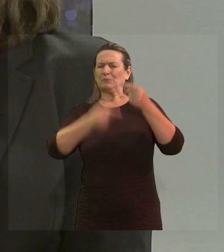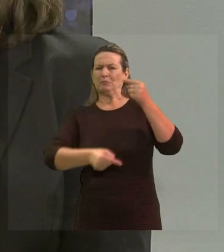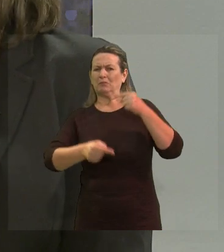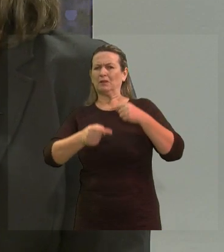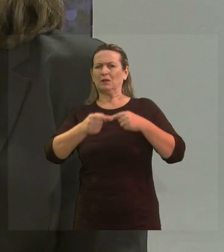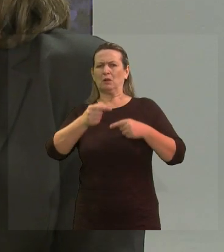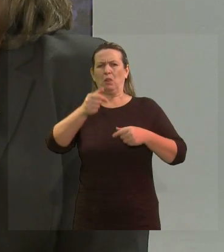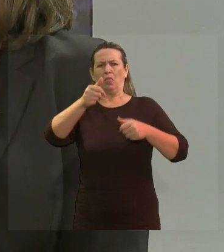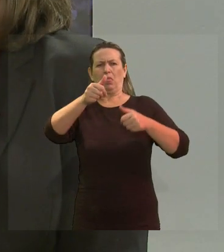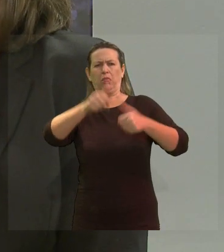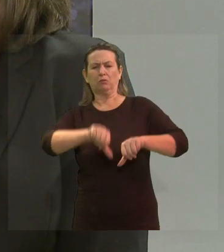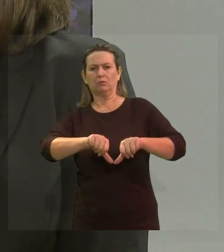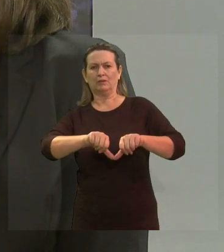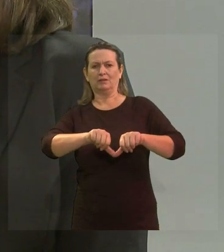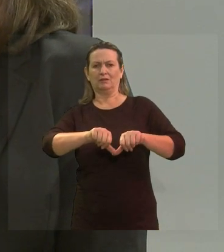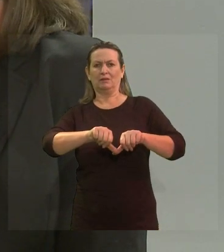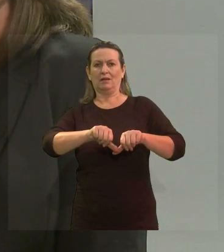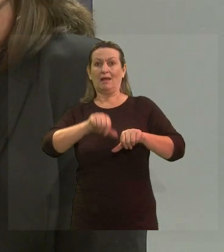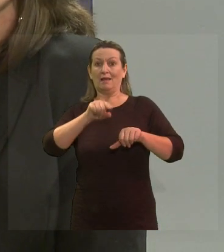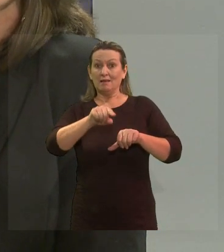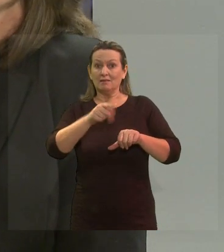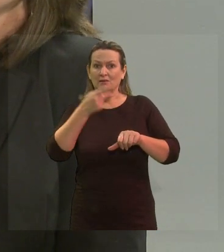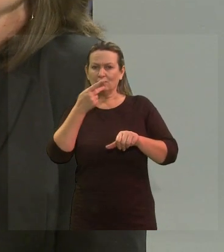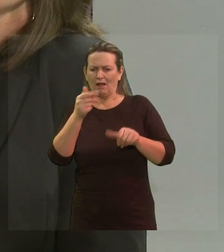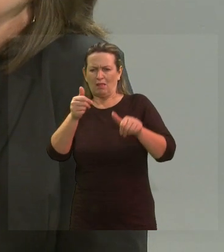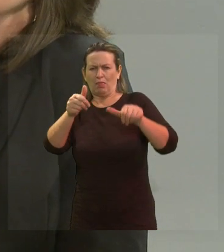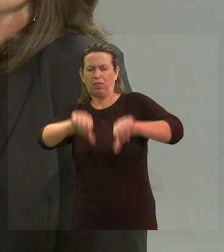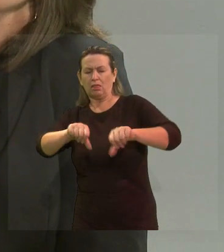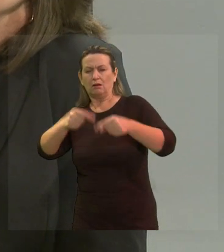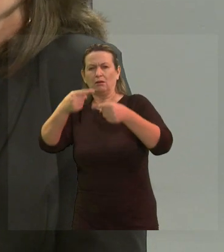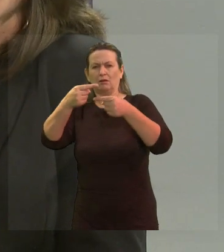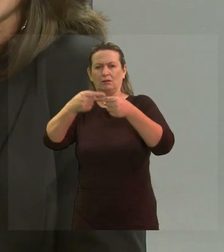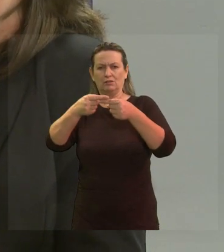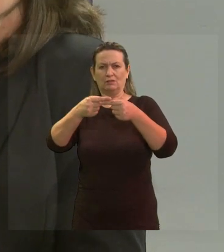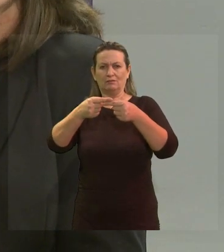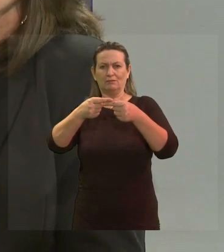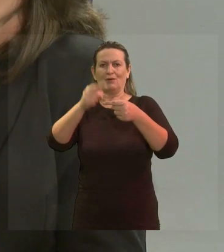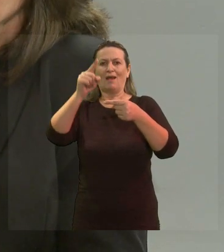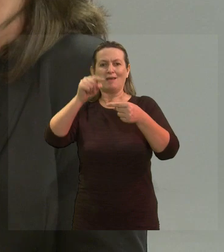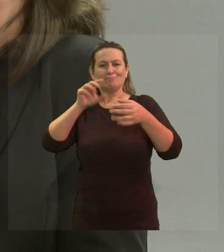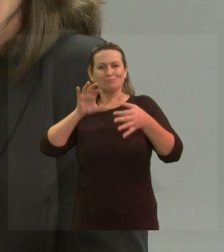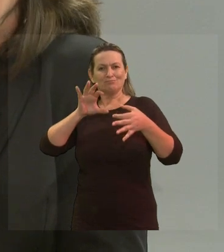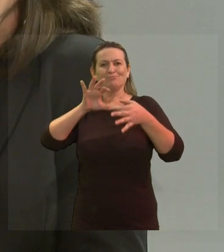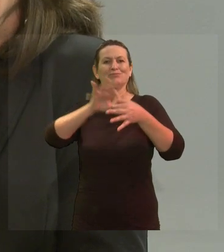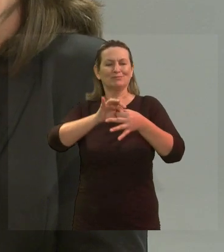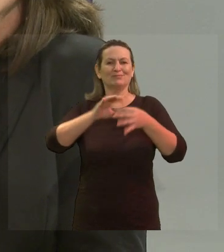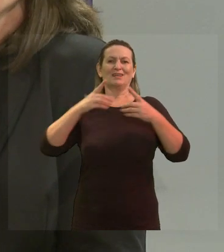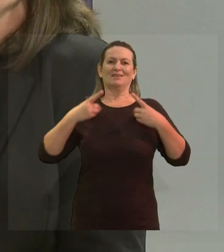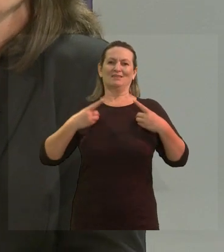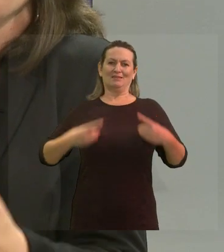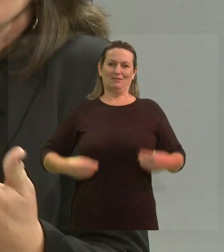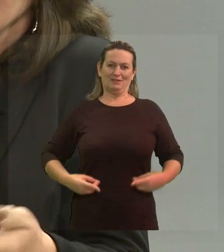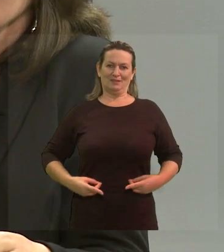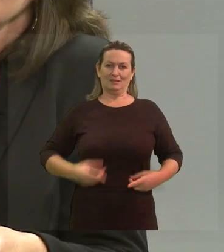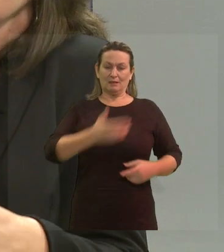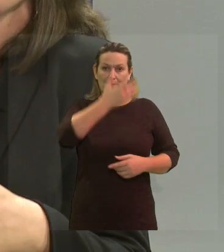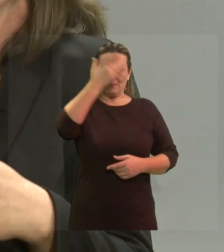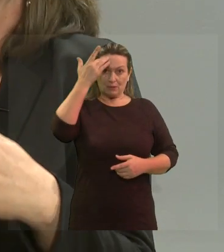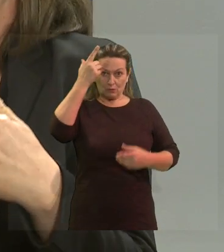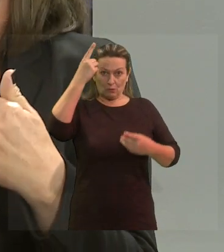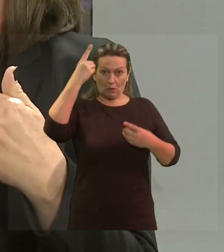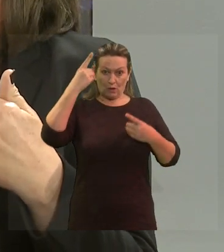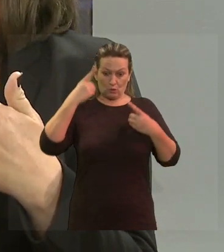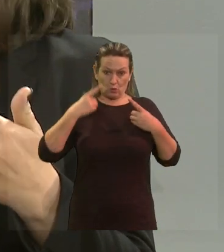essas que são qualificadas como negativas, em geral, elas são associadas à questão das deficiências. Pessoas com deficiências